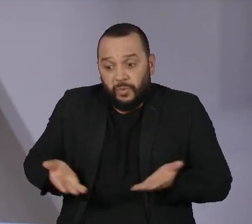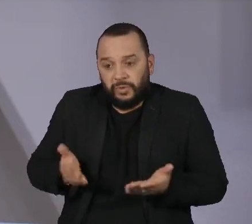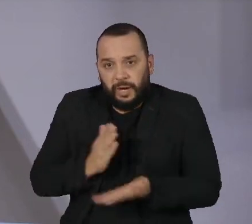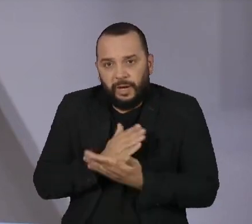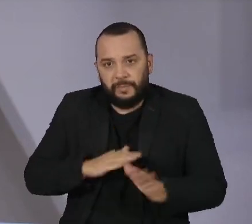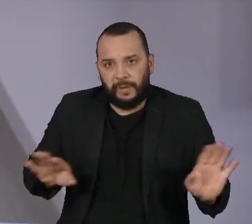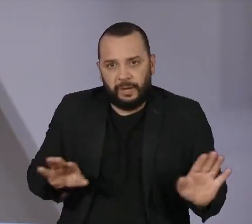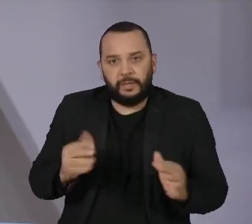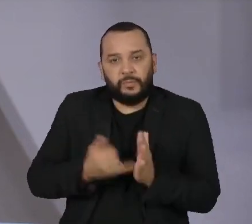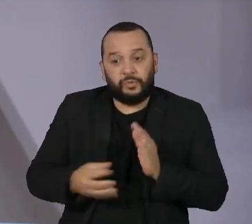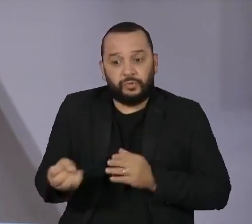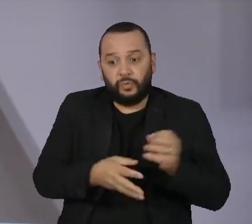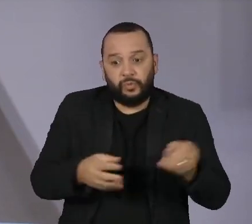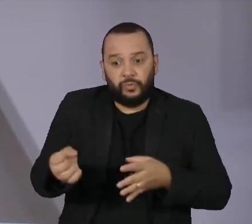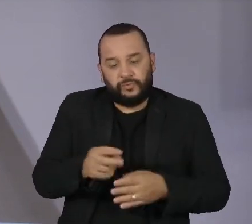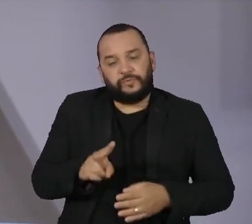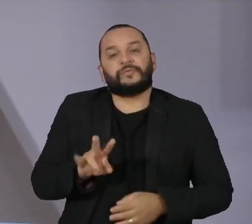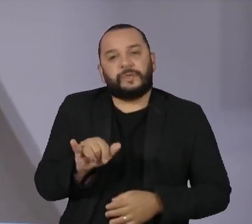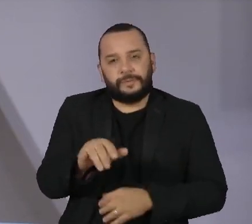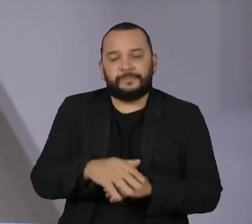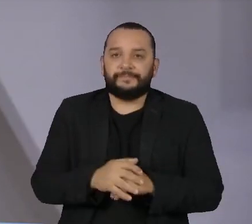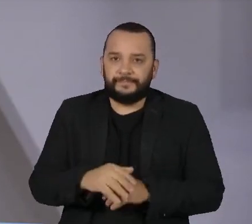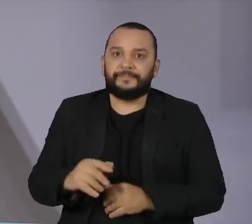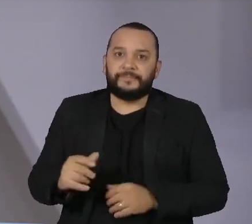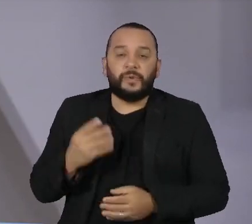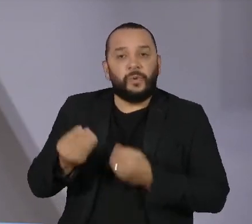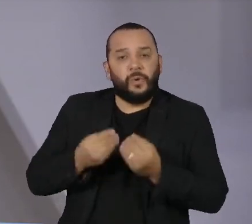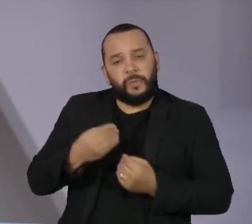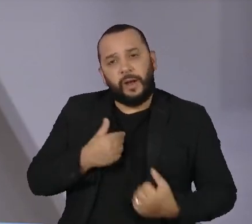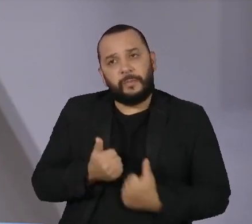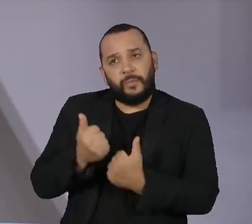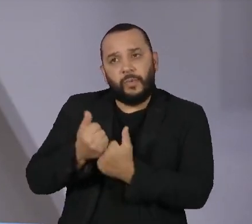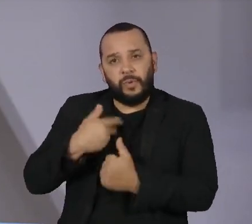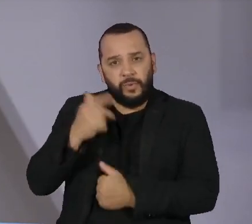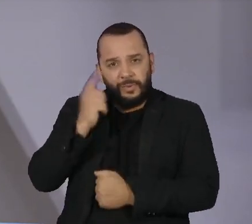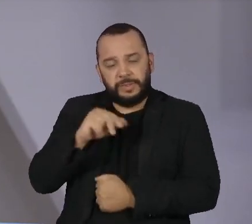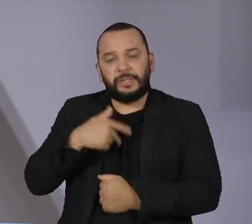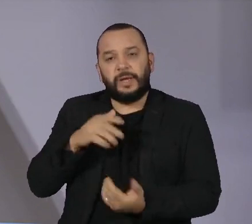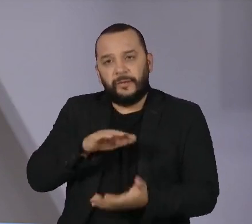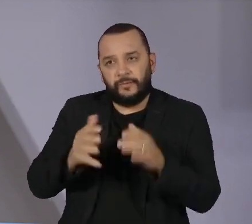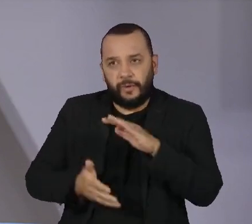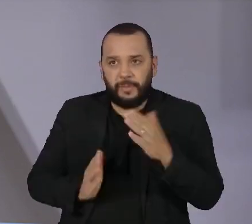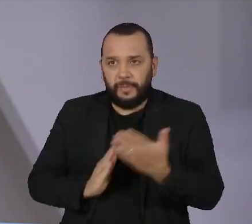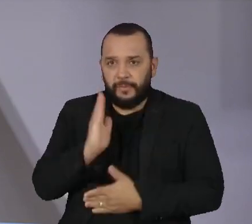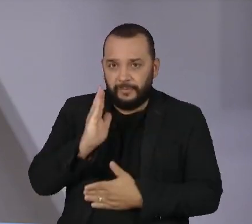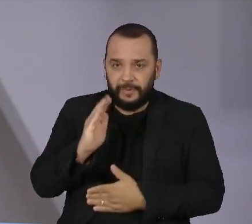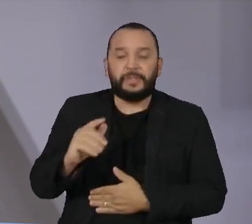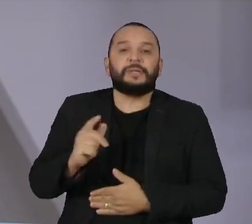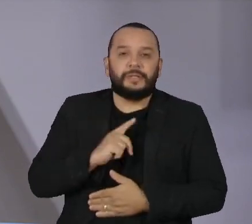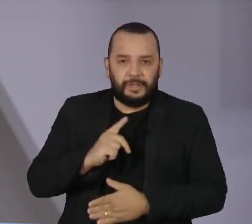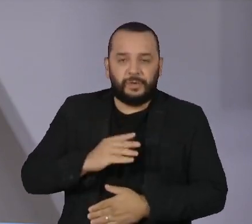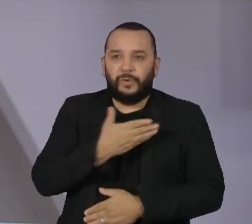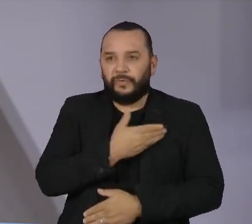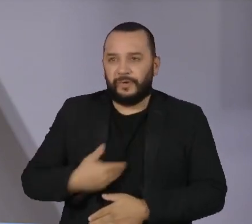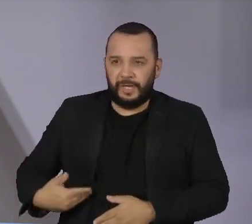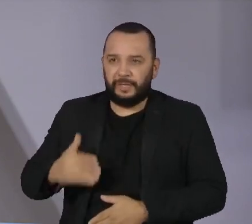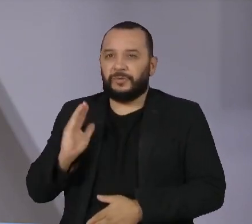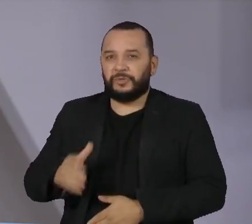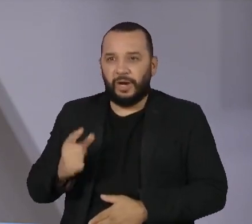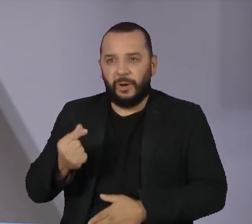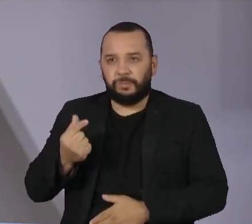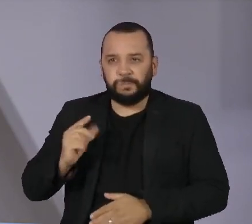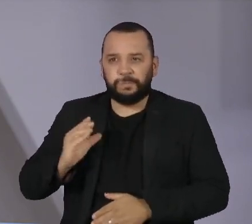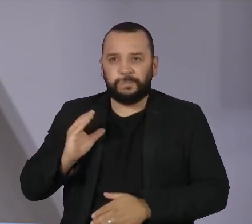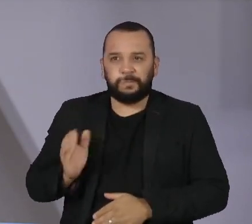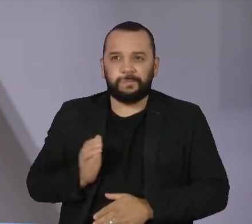No Vale Tudo, para ampliar a base de apoio e conseguir aprovar essa reforma, o governo fez repasses bilionários aos